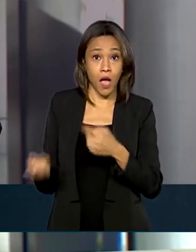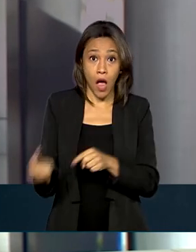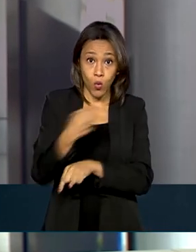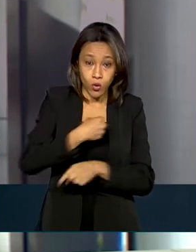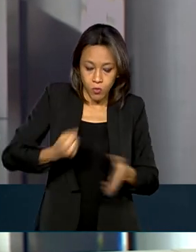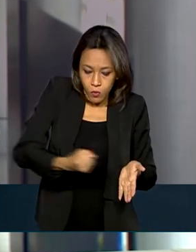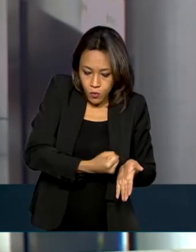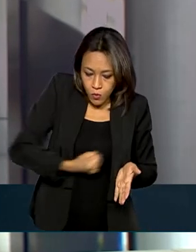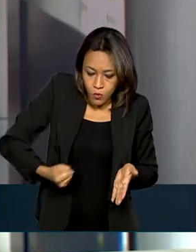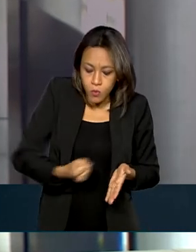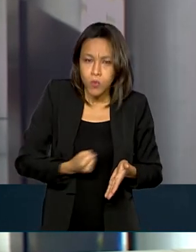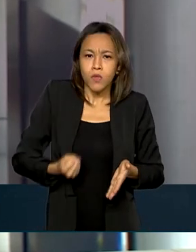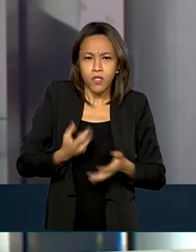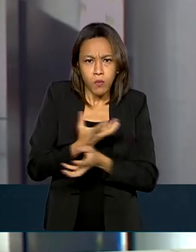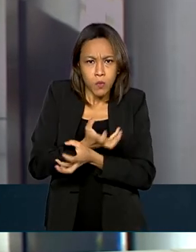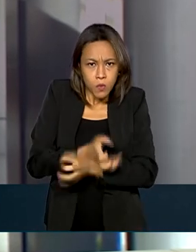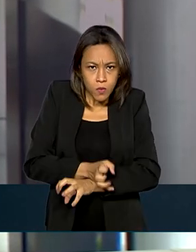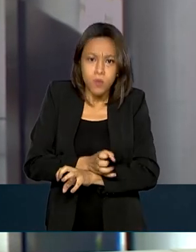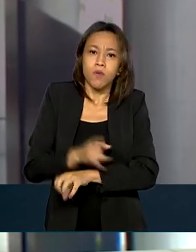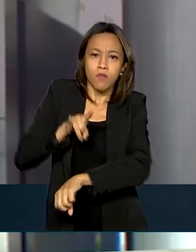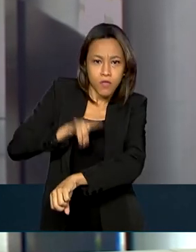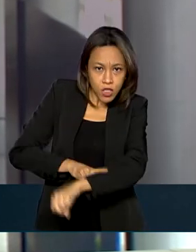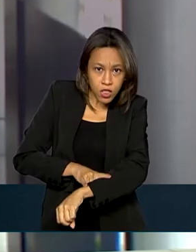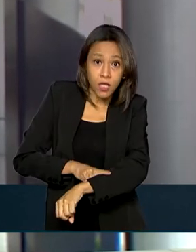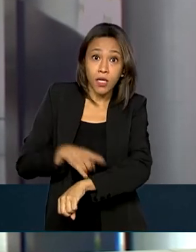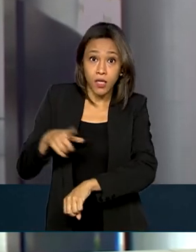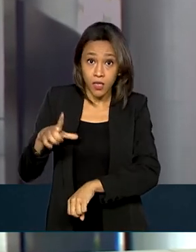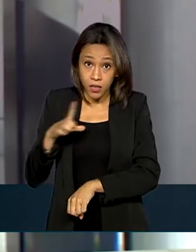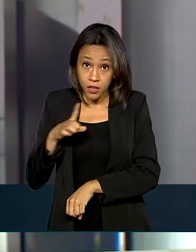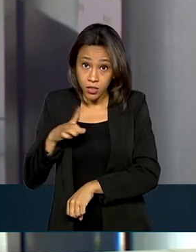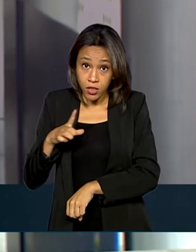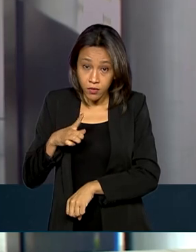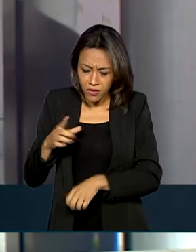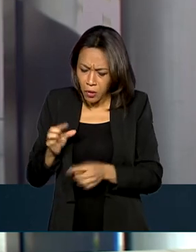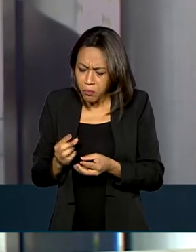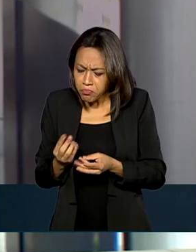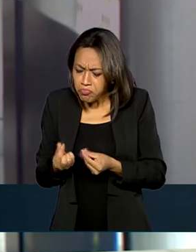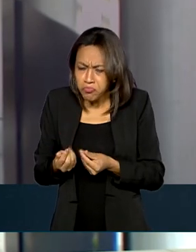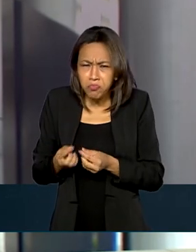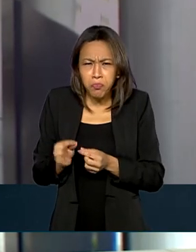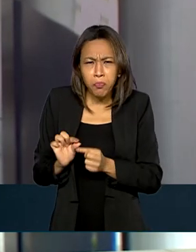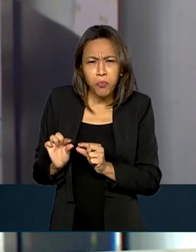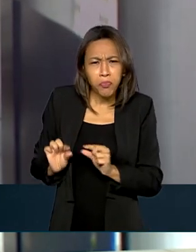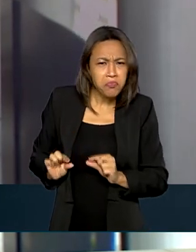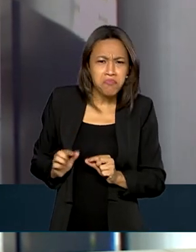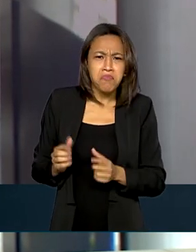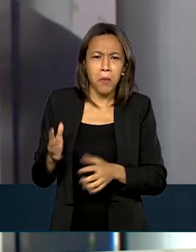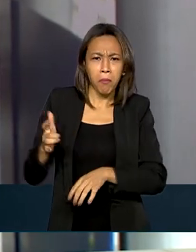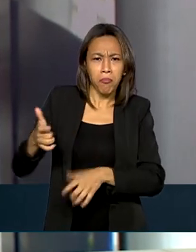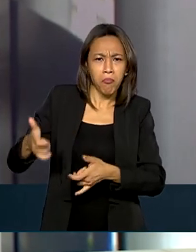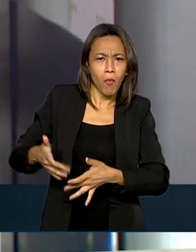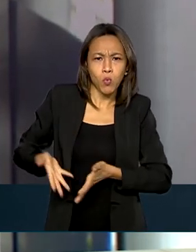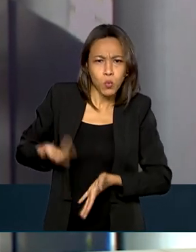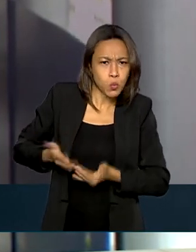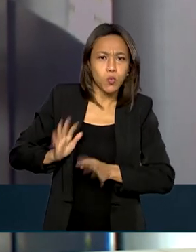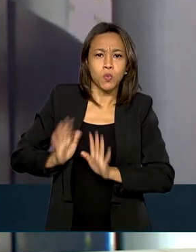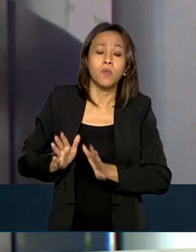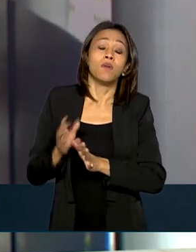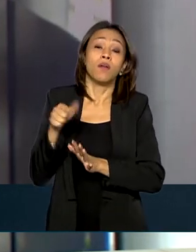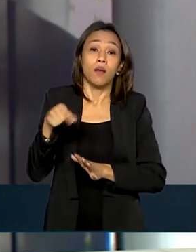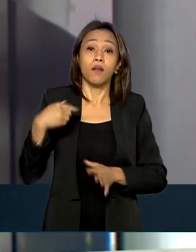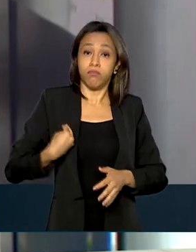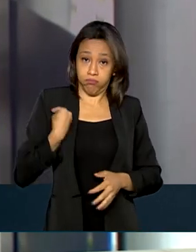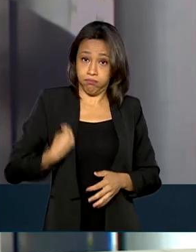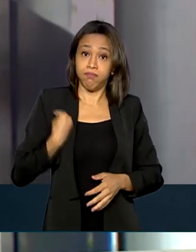completo esvaziamento da bexiga e a ausência de cálculos residuais. O presidente cumpre a agenda hoje aqui em Brasília, no Palácio do